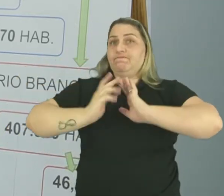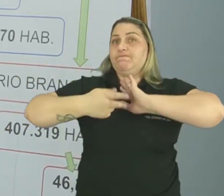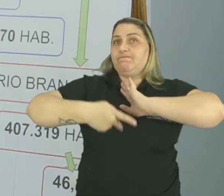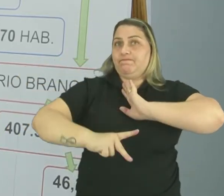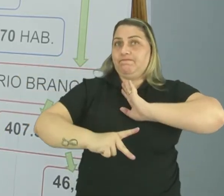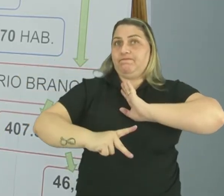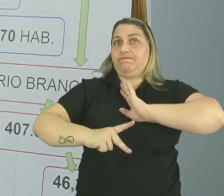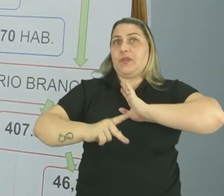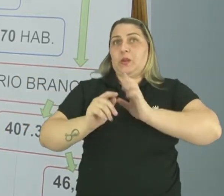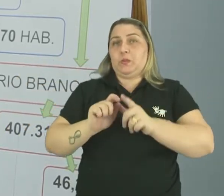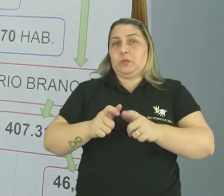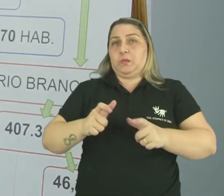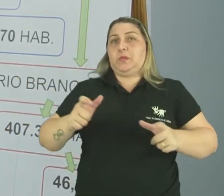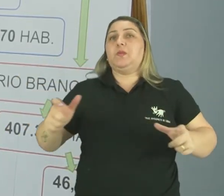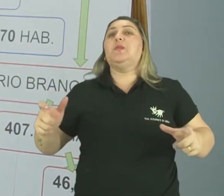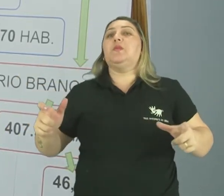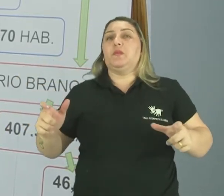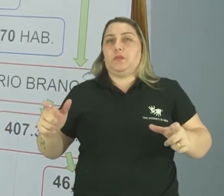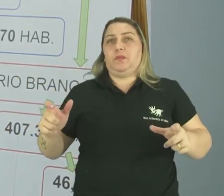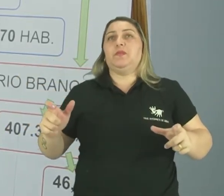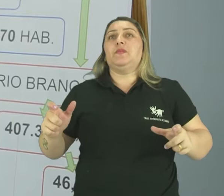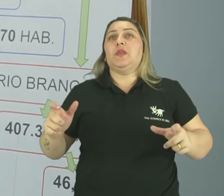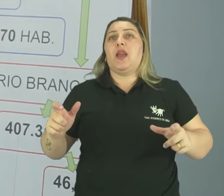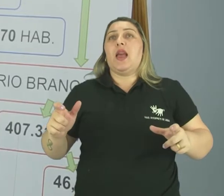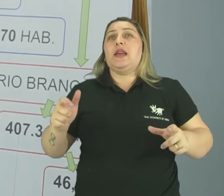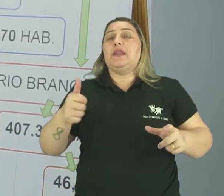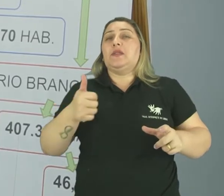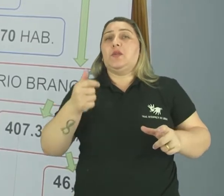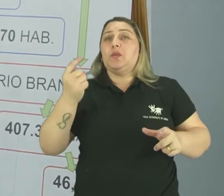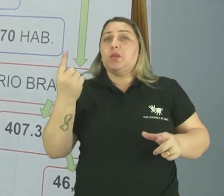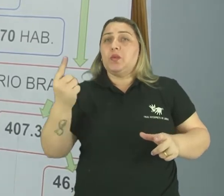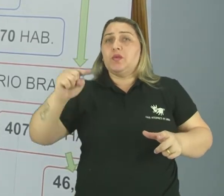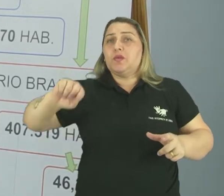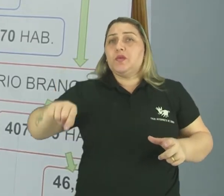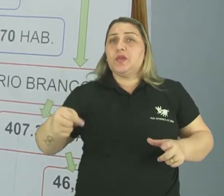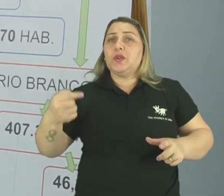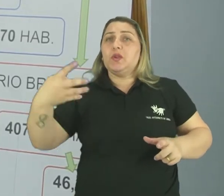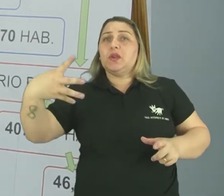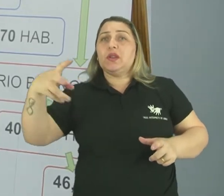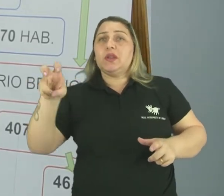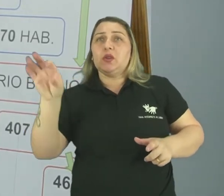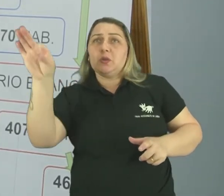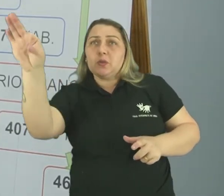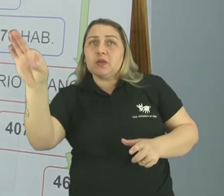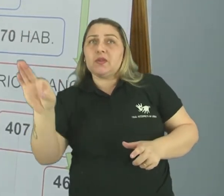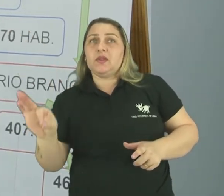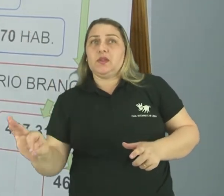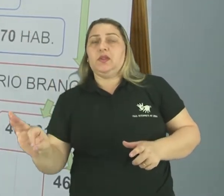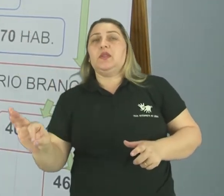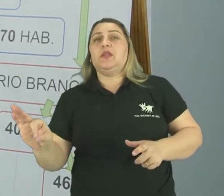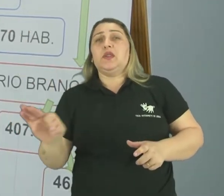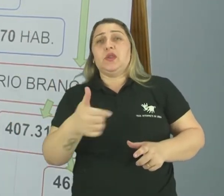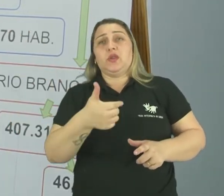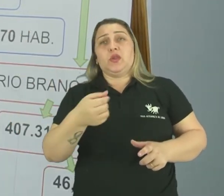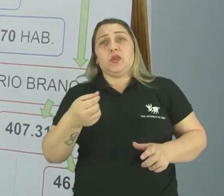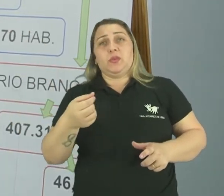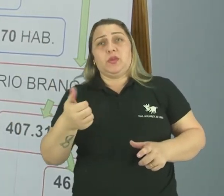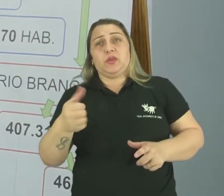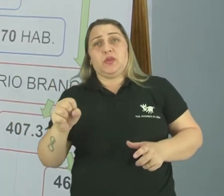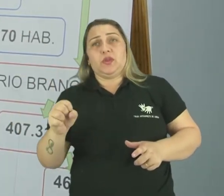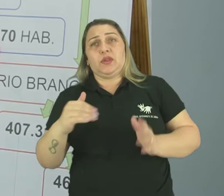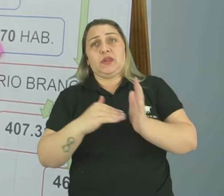Notem que é um crescimento muito significativo, ou seja, aumentou de 2018 para 2019